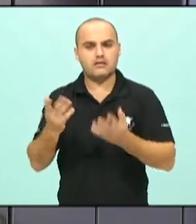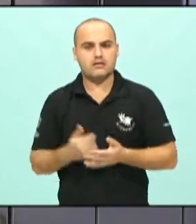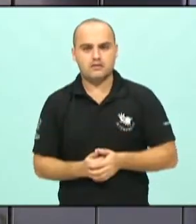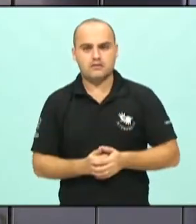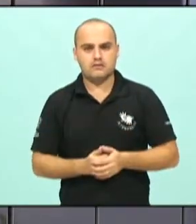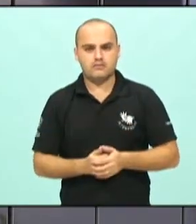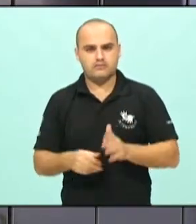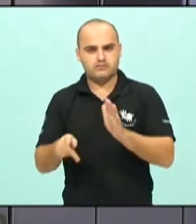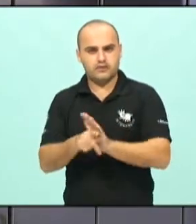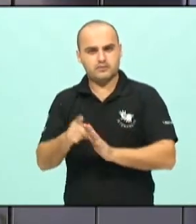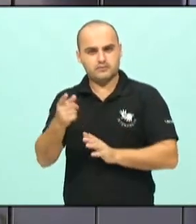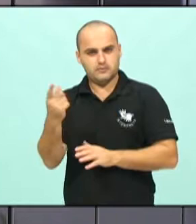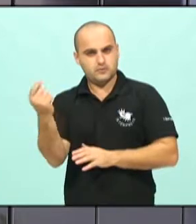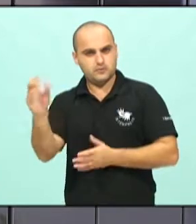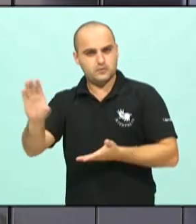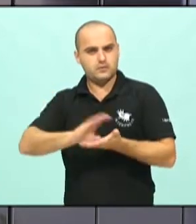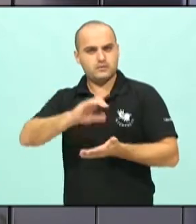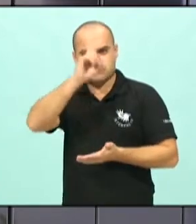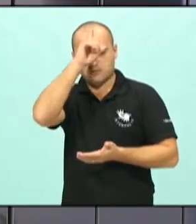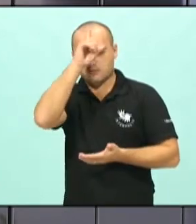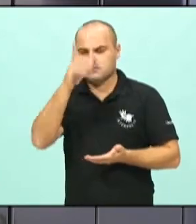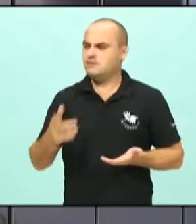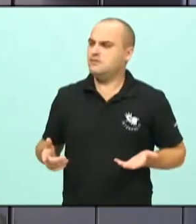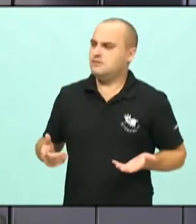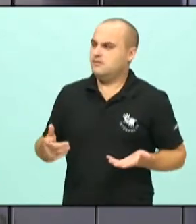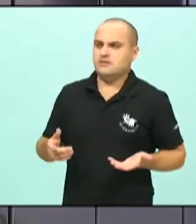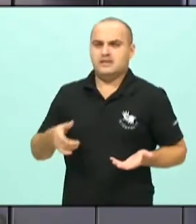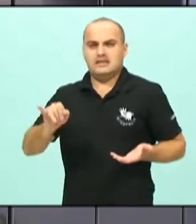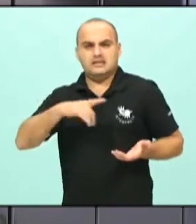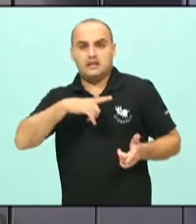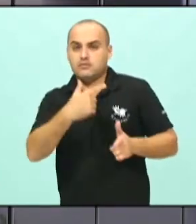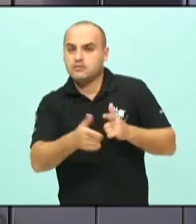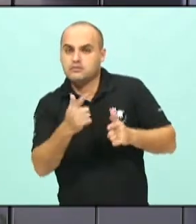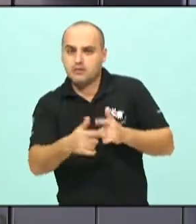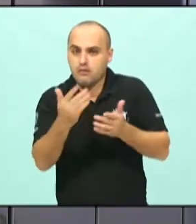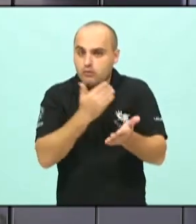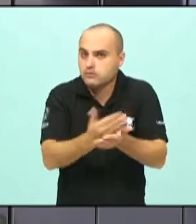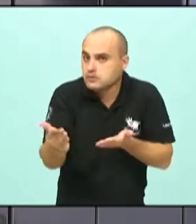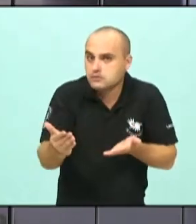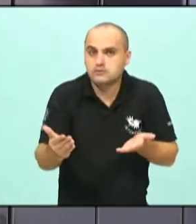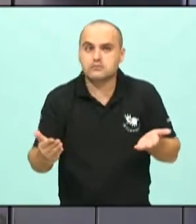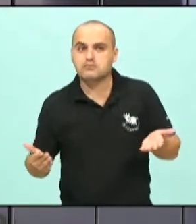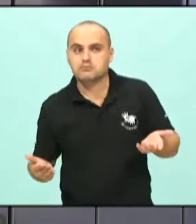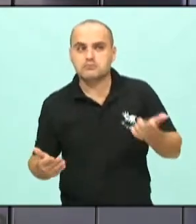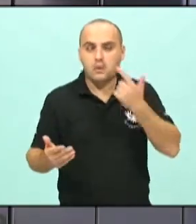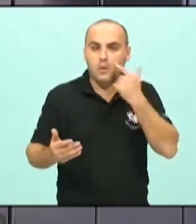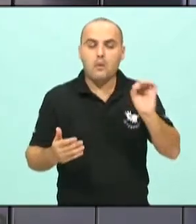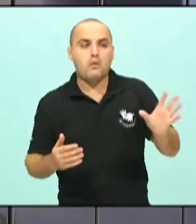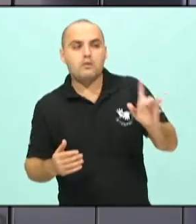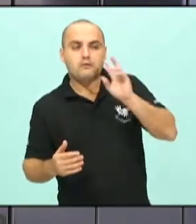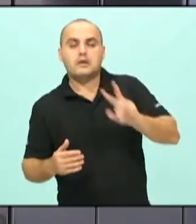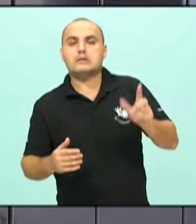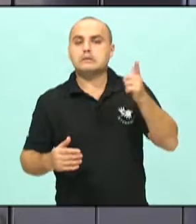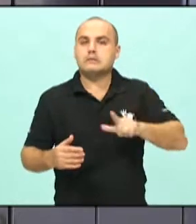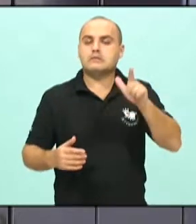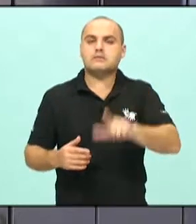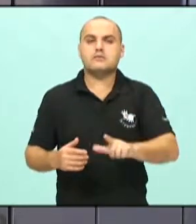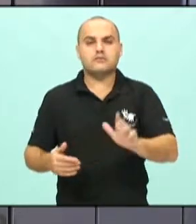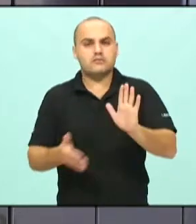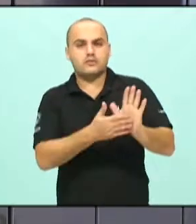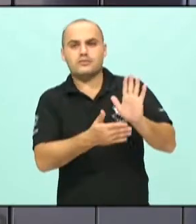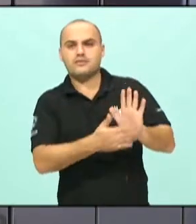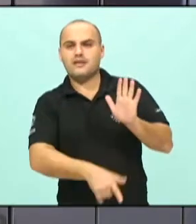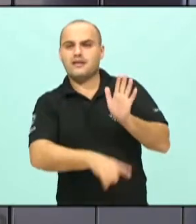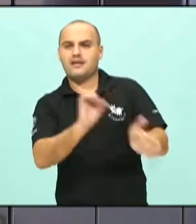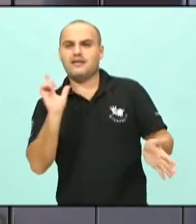para os hospitais? Como que pode querer vetar? Se tem problema de iniciativa, se entende que tem visto de iniciativa, então vai lá e propõe, antes de